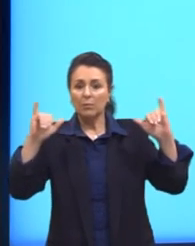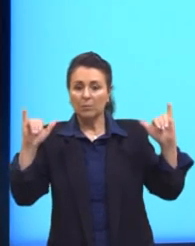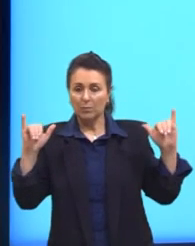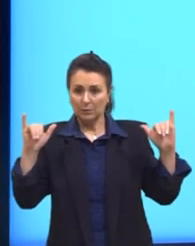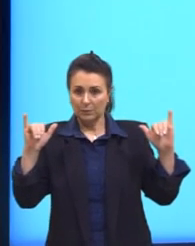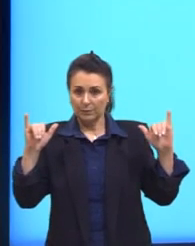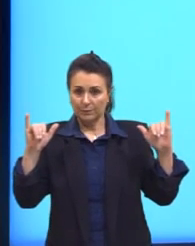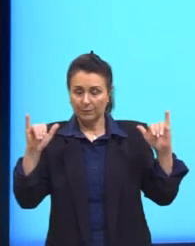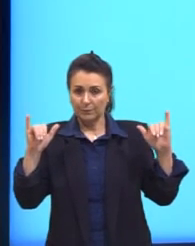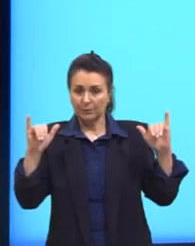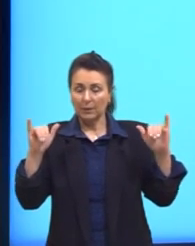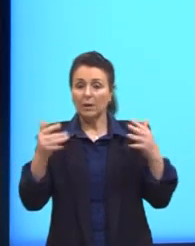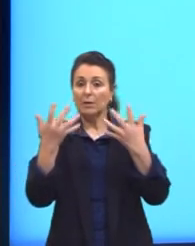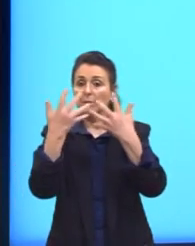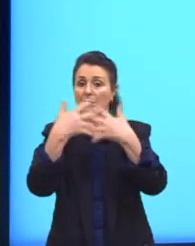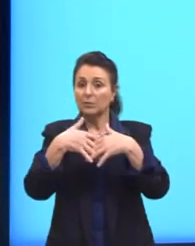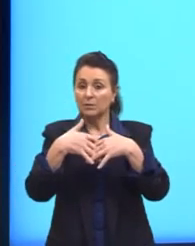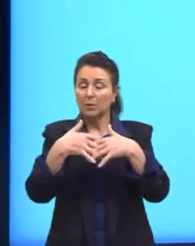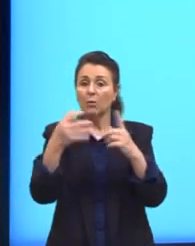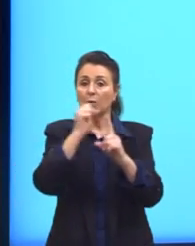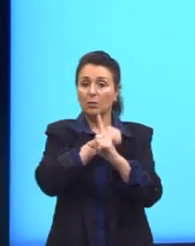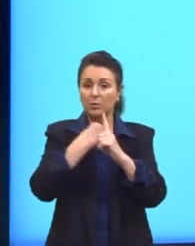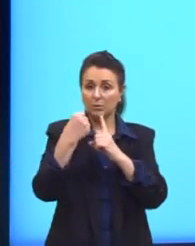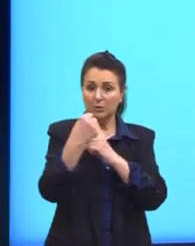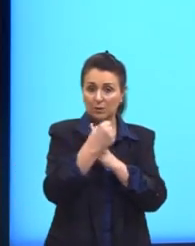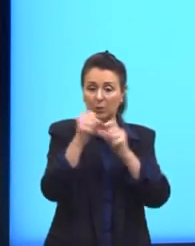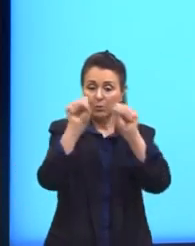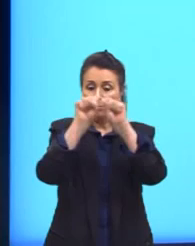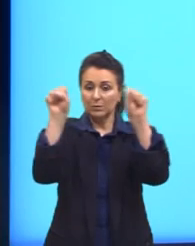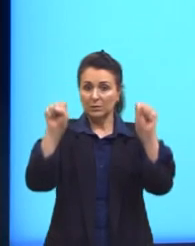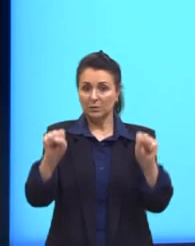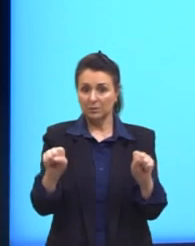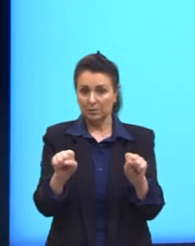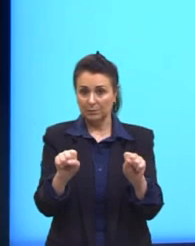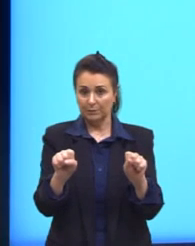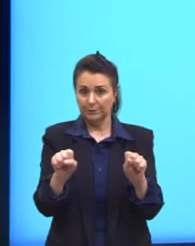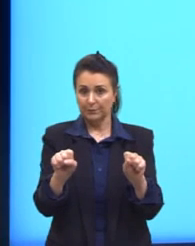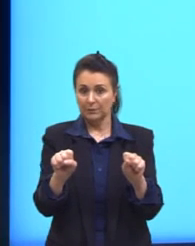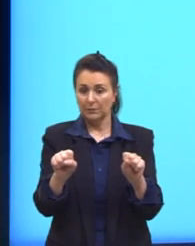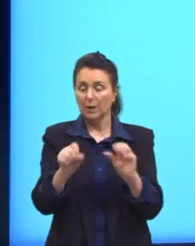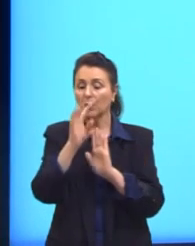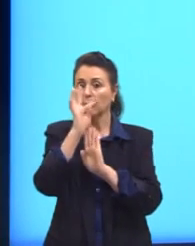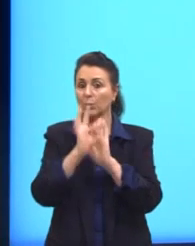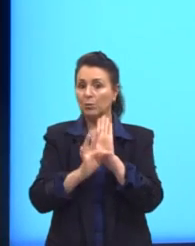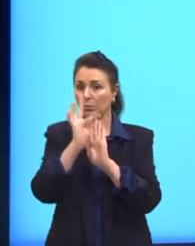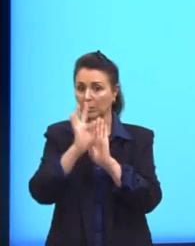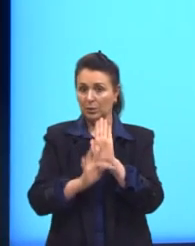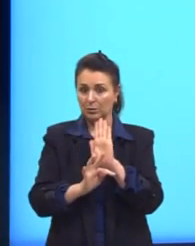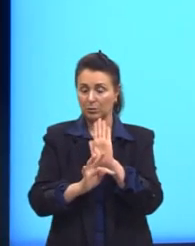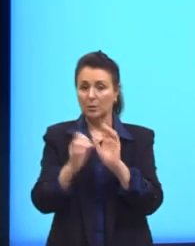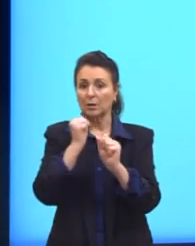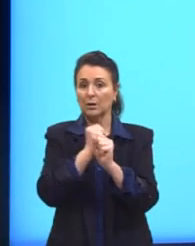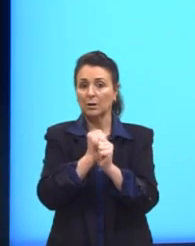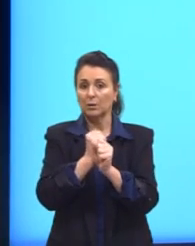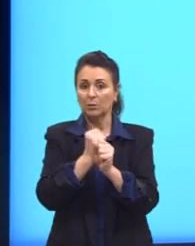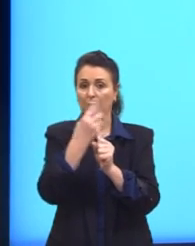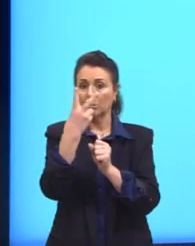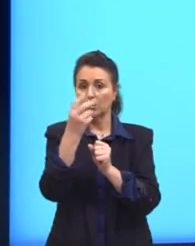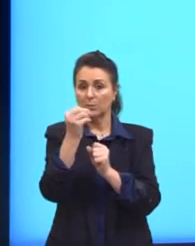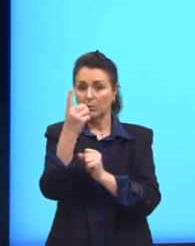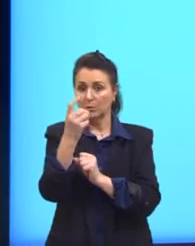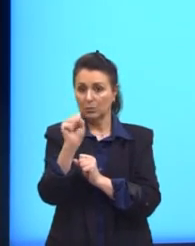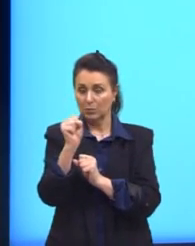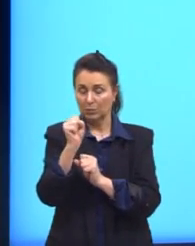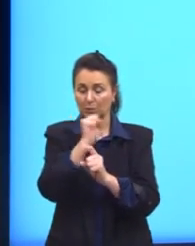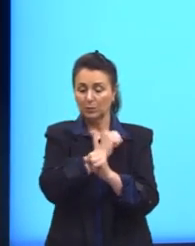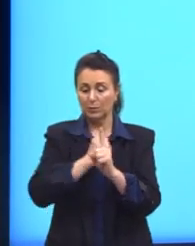função social desses sistemas. O nos diz o texto? Enem 2018. Na